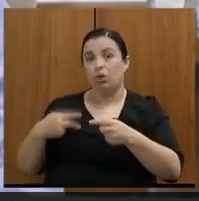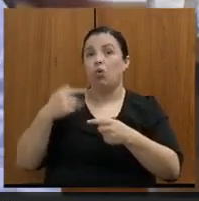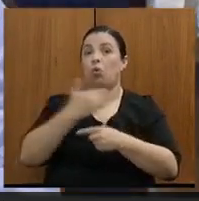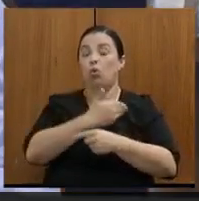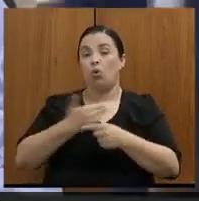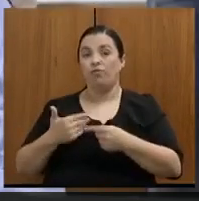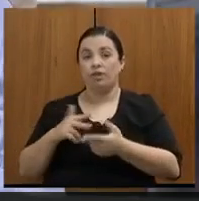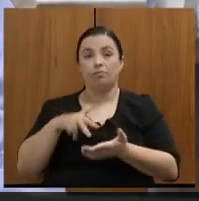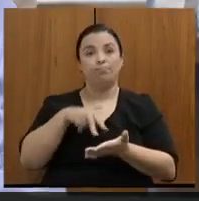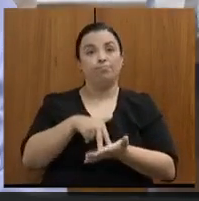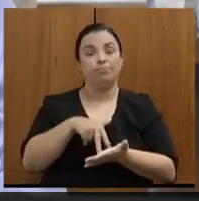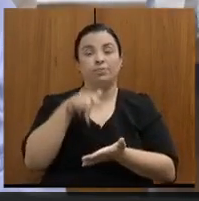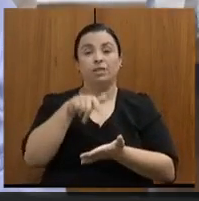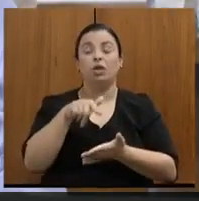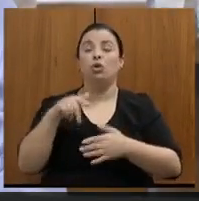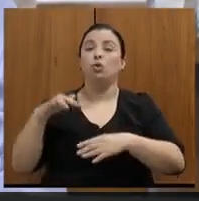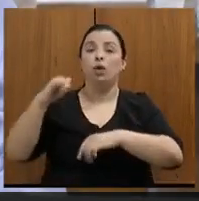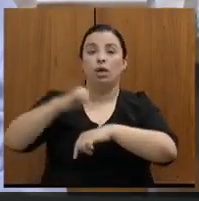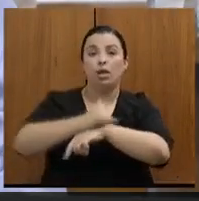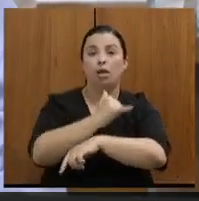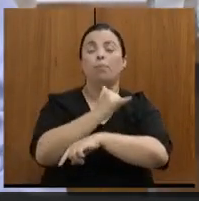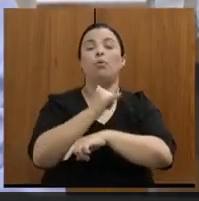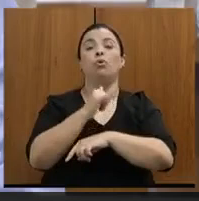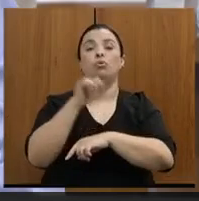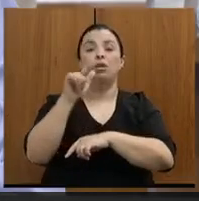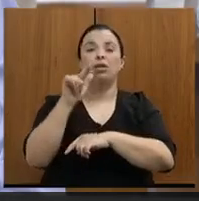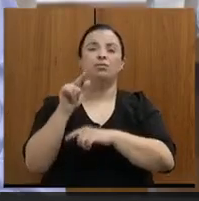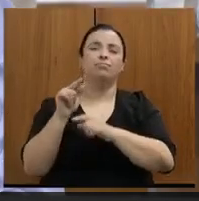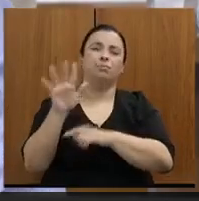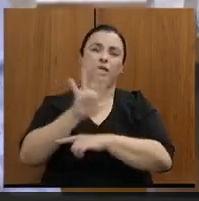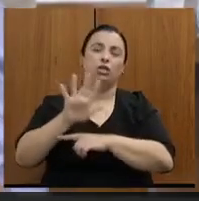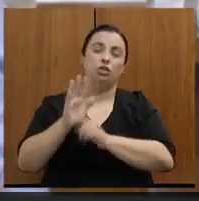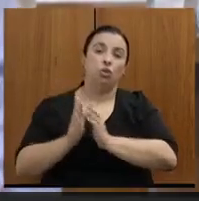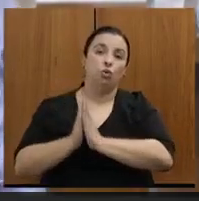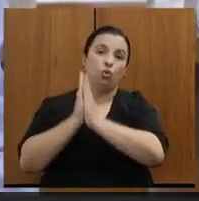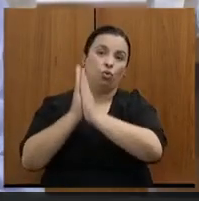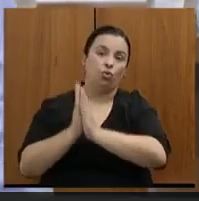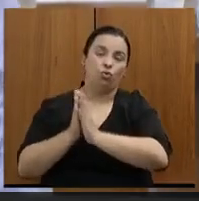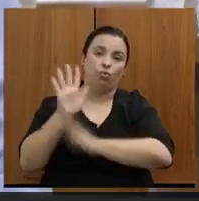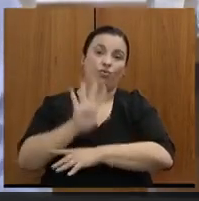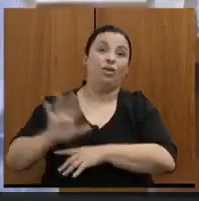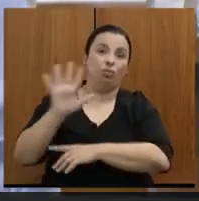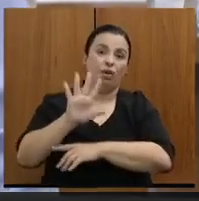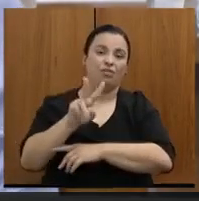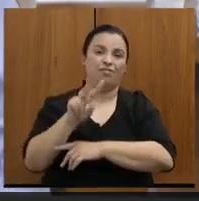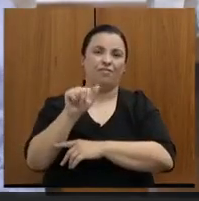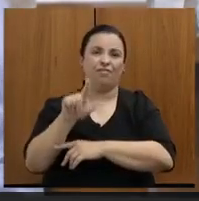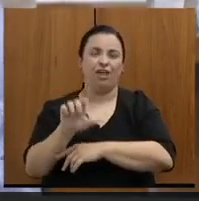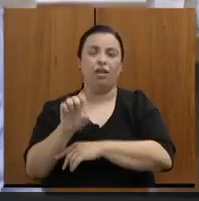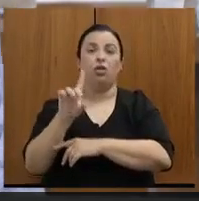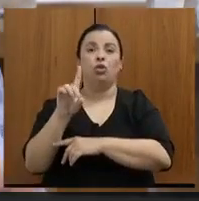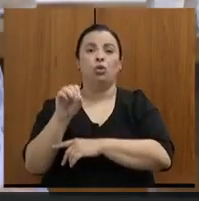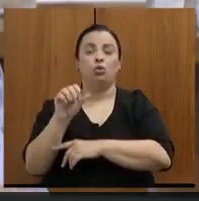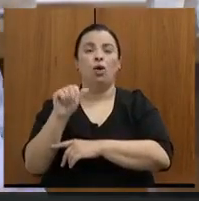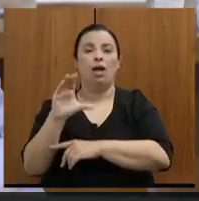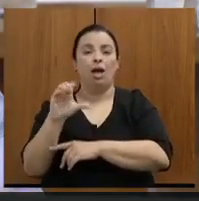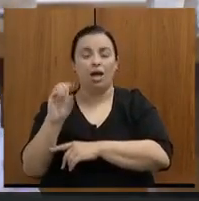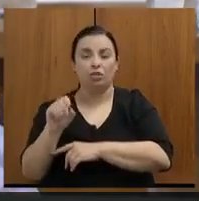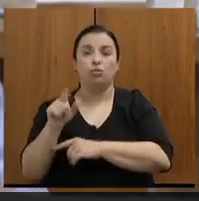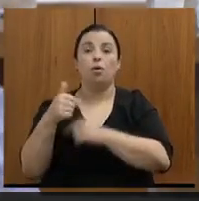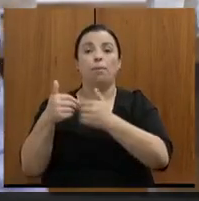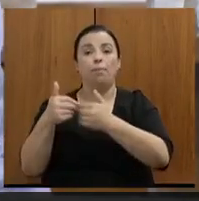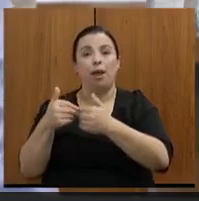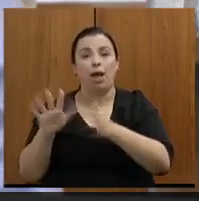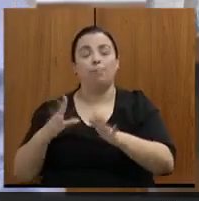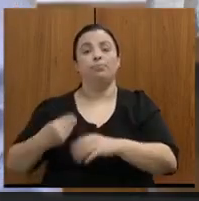regional do Vale do Aço para voar a reabertura do aeroporto. Aqui, são